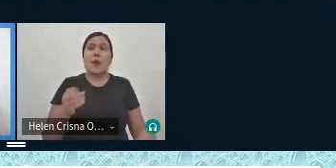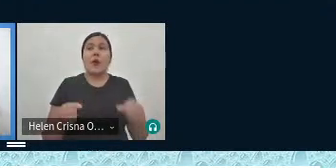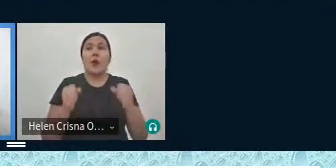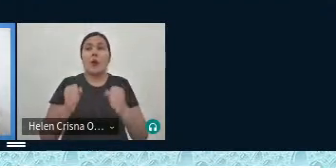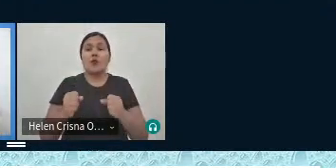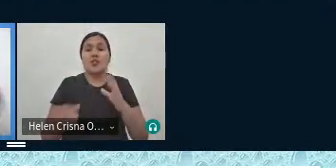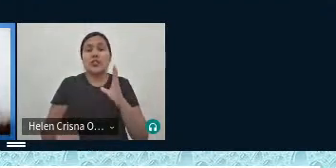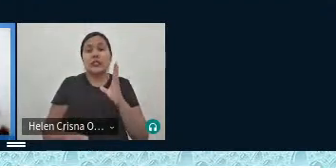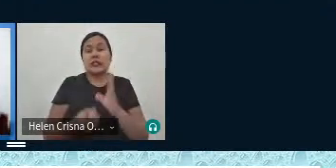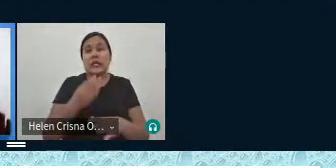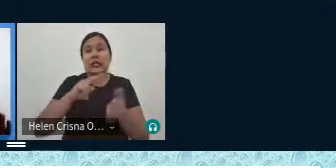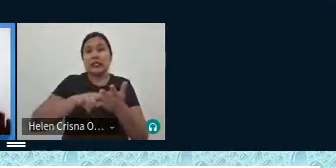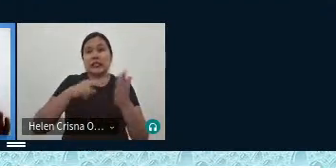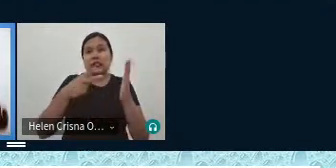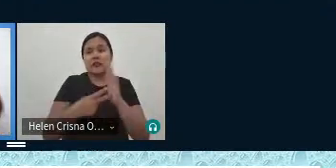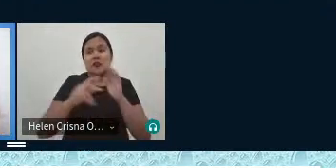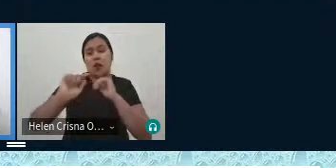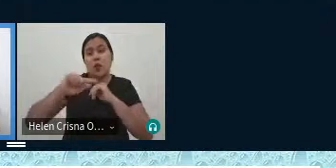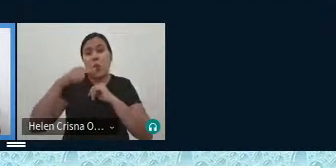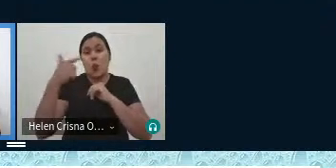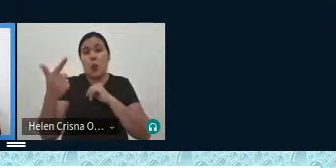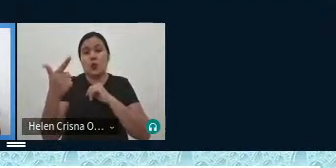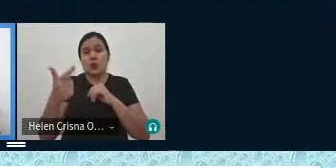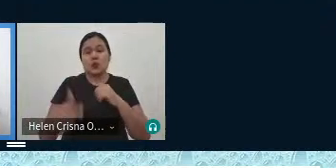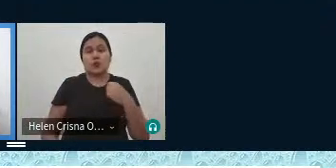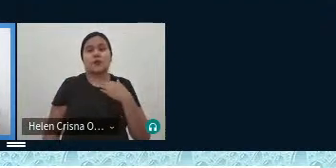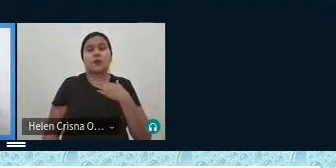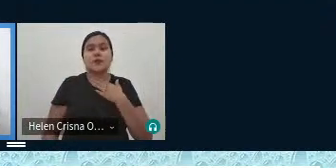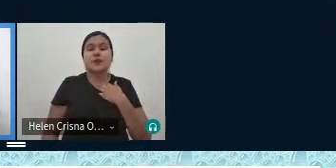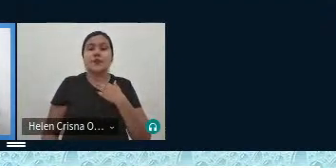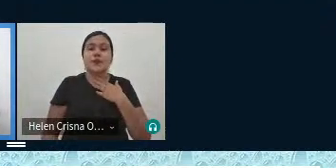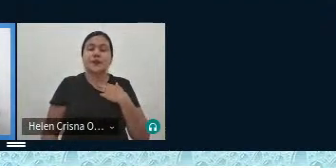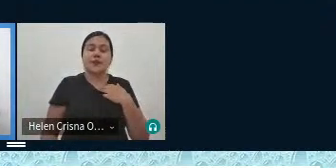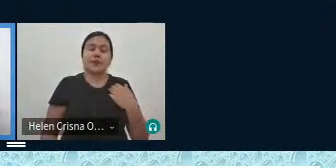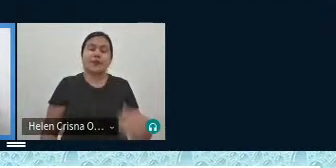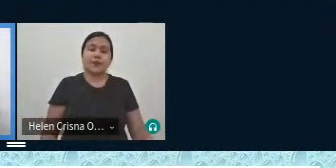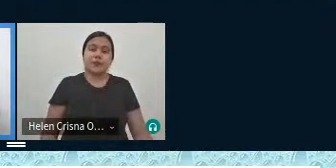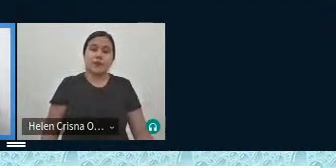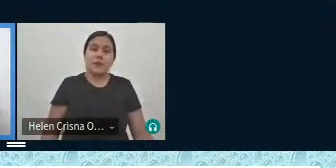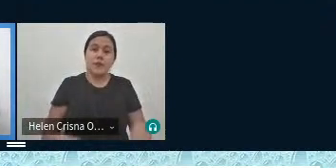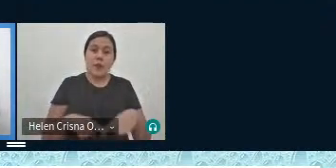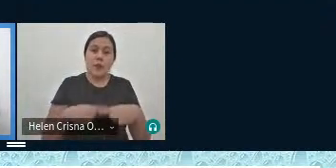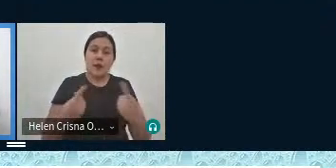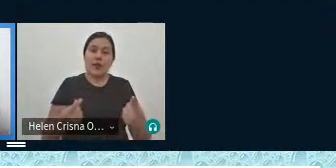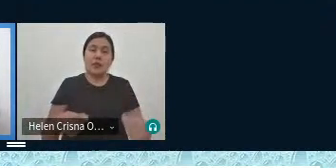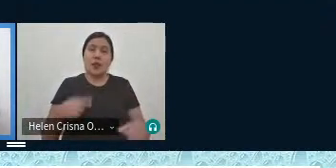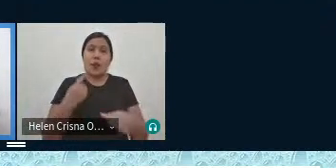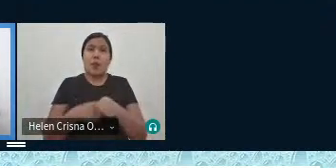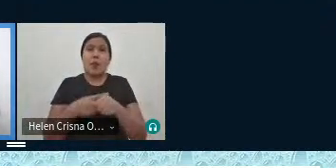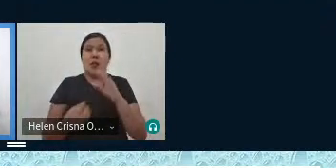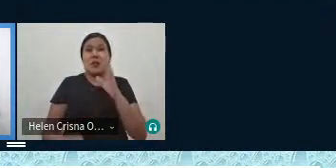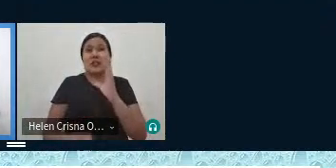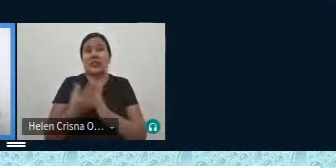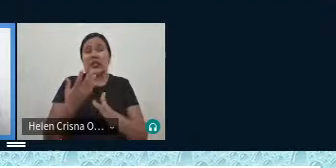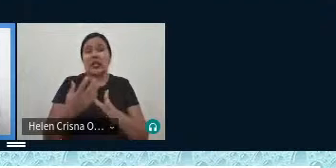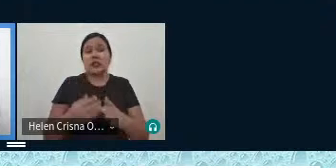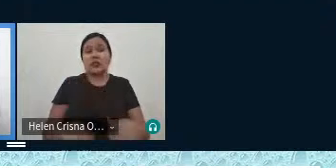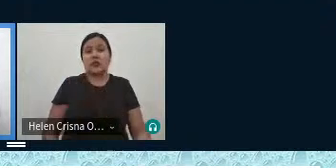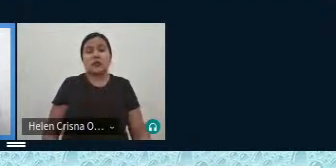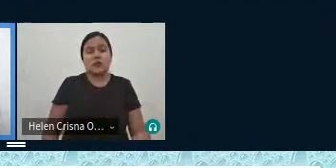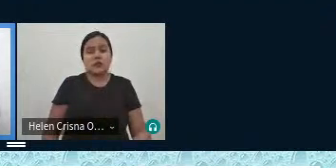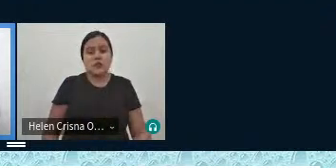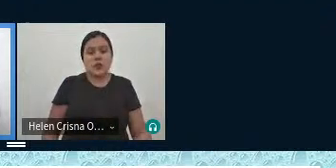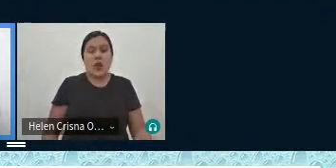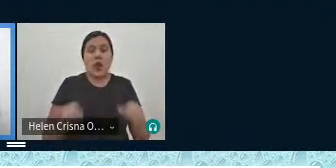significados outros não aquele que compõe no dicionário mas aí é o momento de criar se ela quiser criar inverso